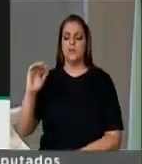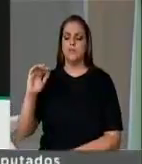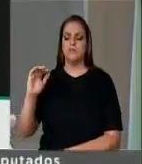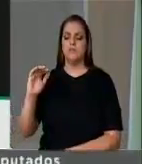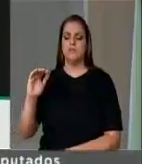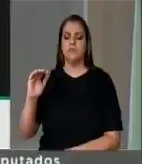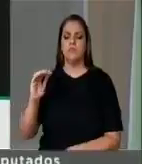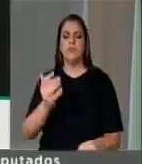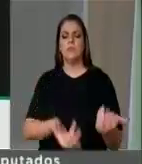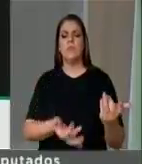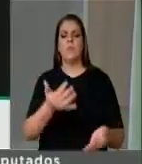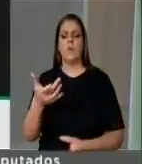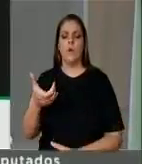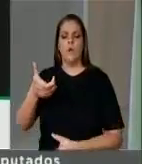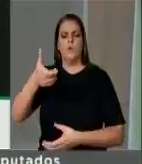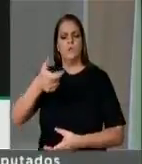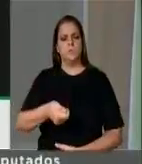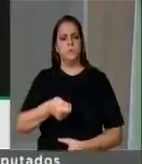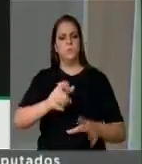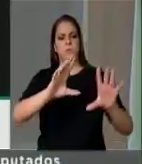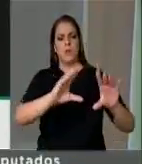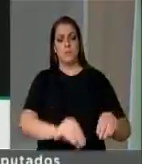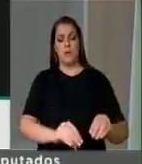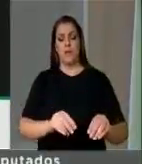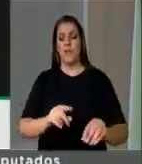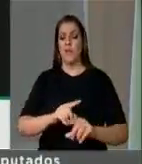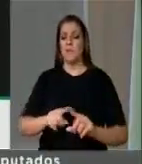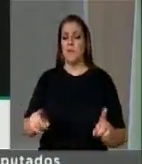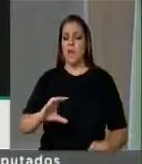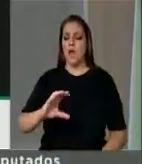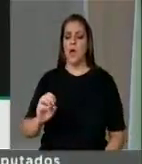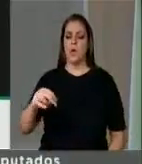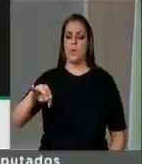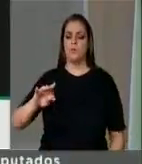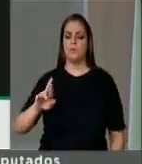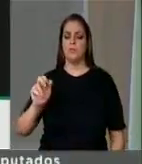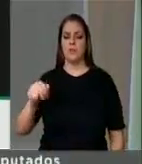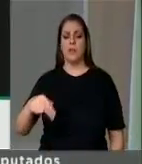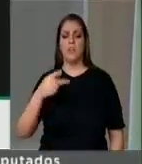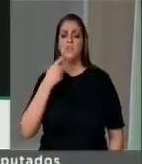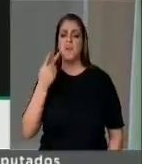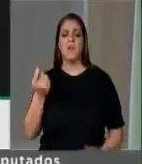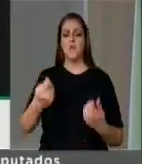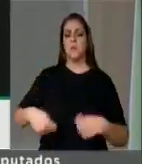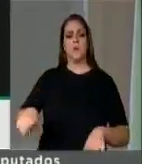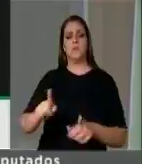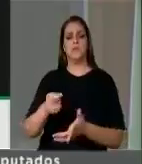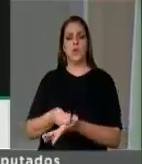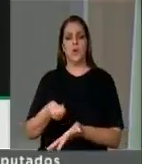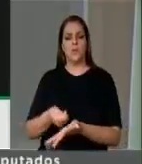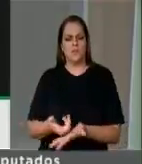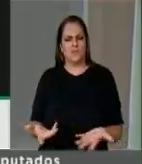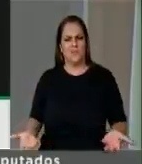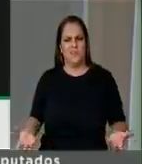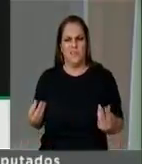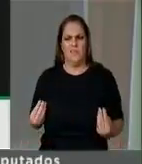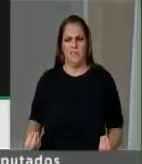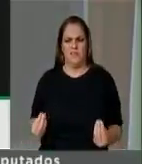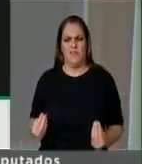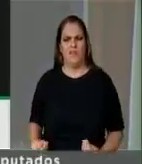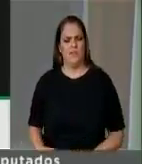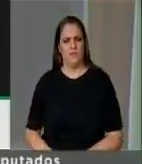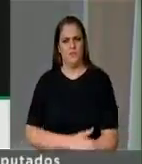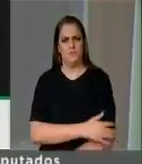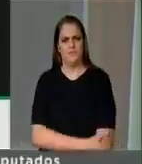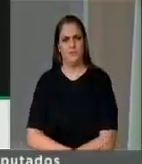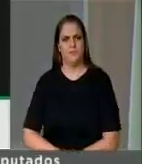de uma resolução, tirou esse extintor da obrigatoriedade. São milhões e milhões de reais, eu vi uma